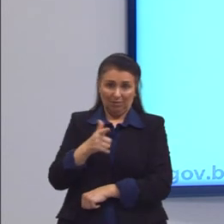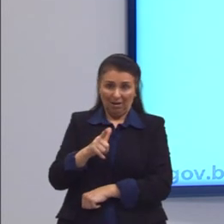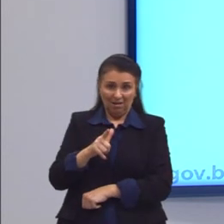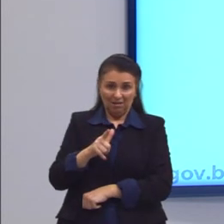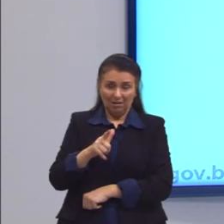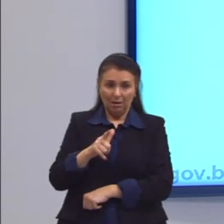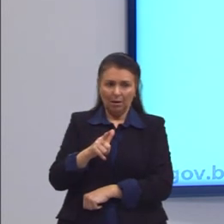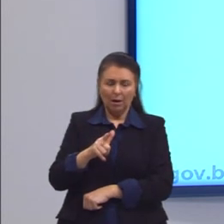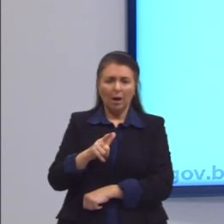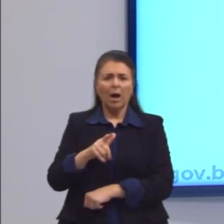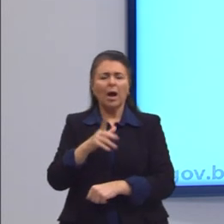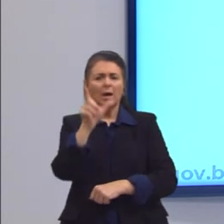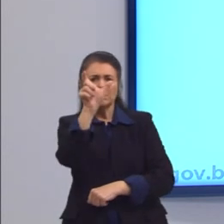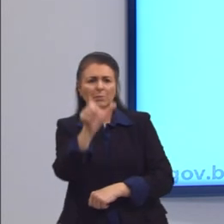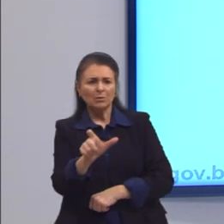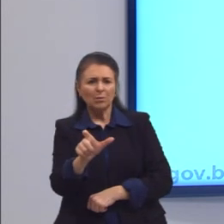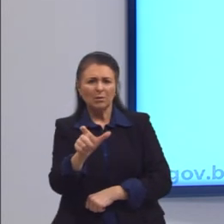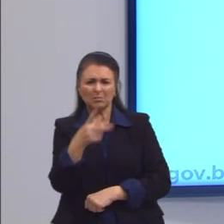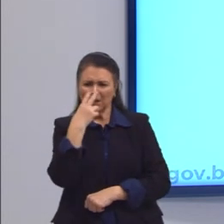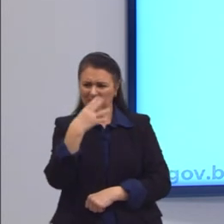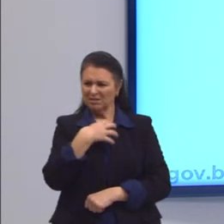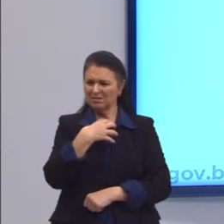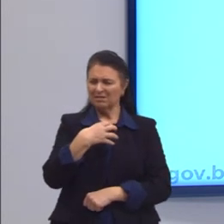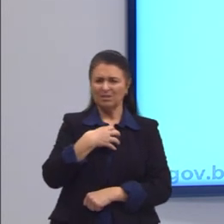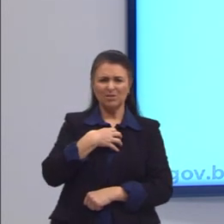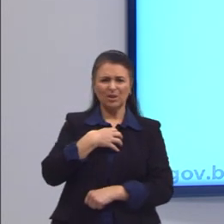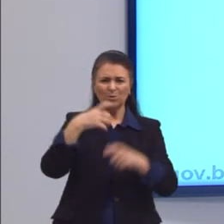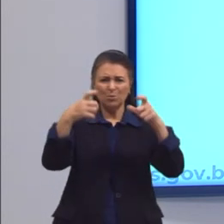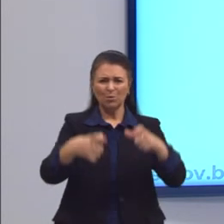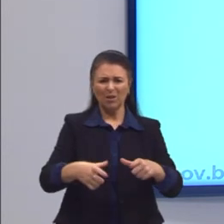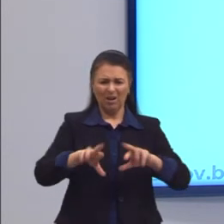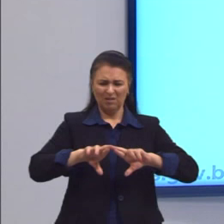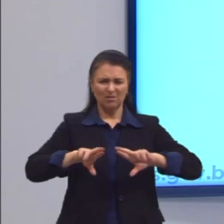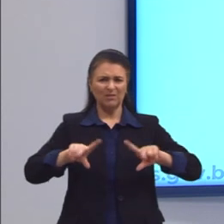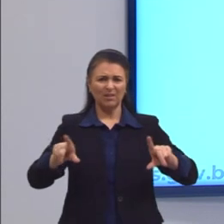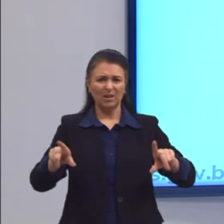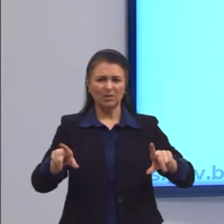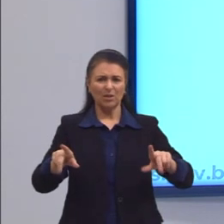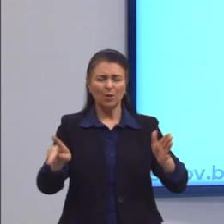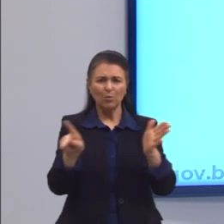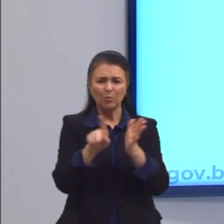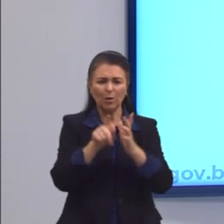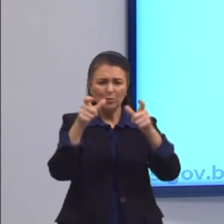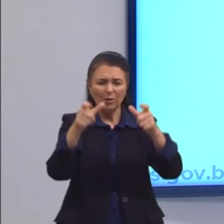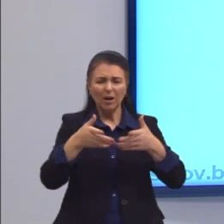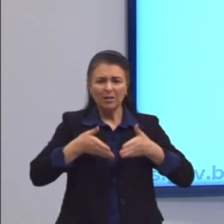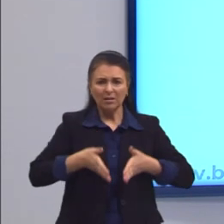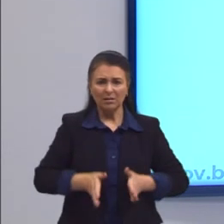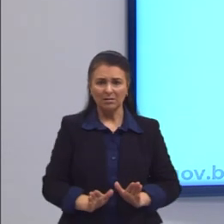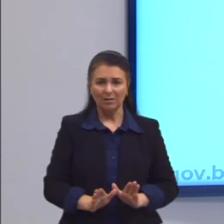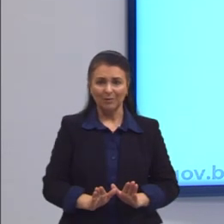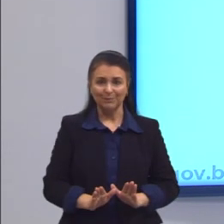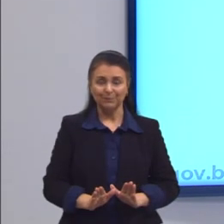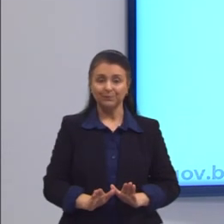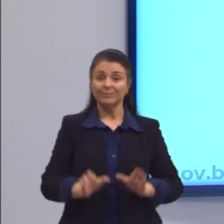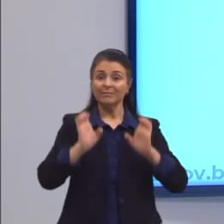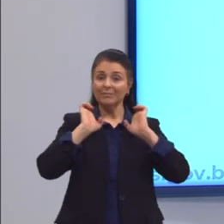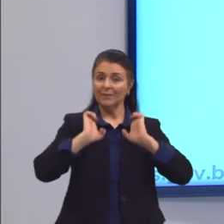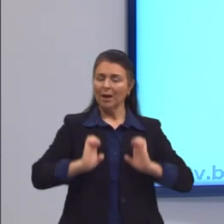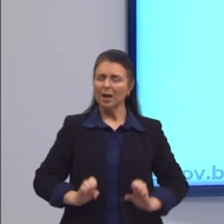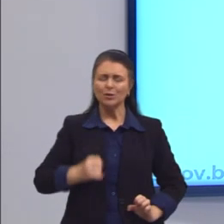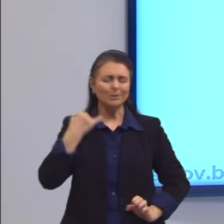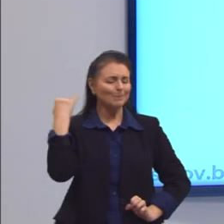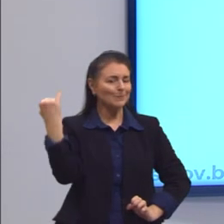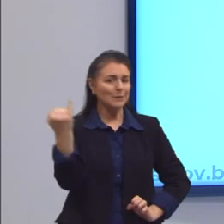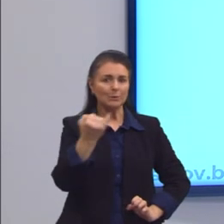experimenta-se como estrangeiro em seu próprio lugar de nascimento. Os pressupostos éticos são essenciais para a